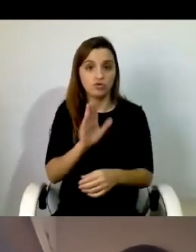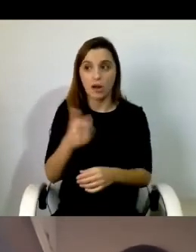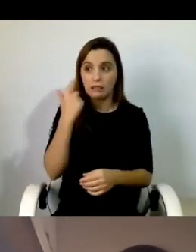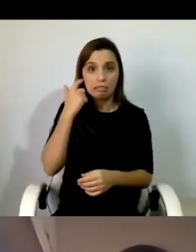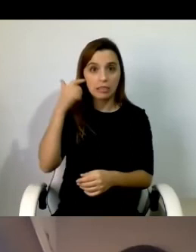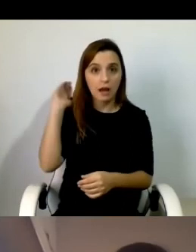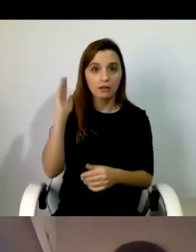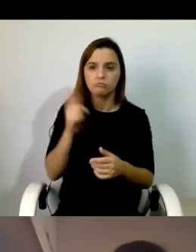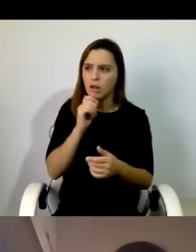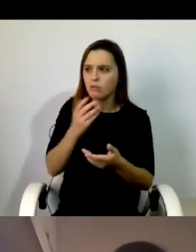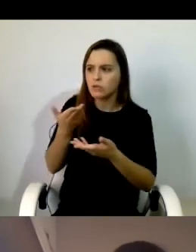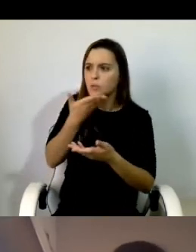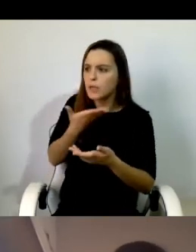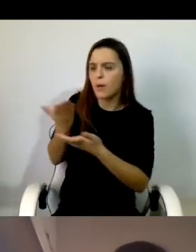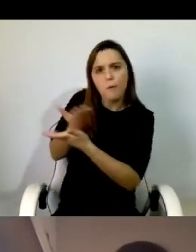empoderamento.